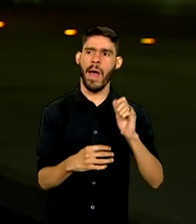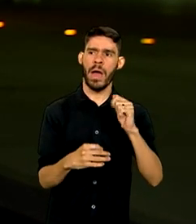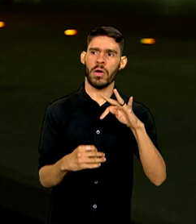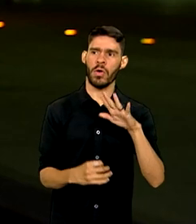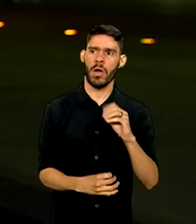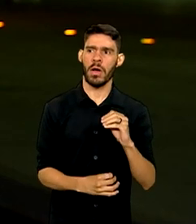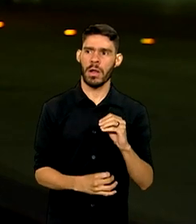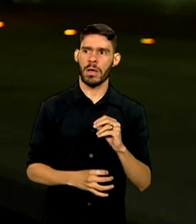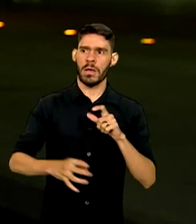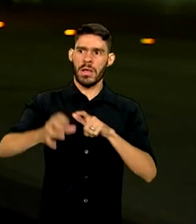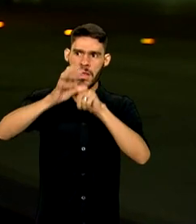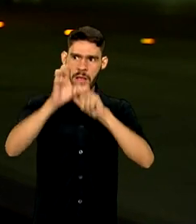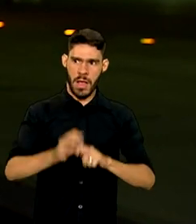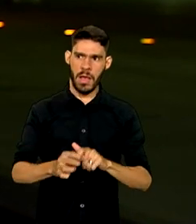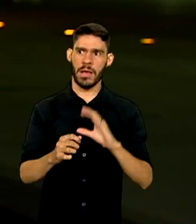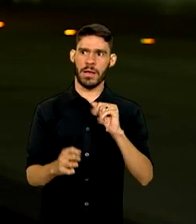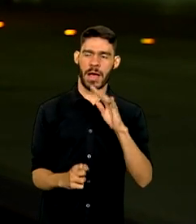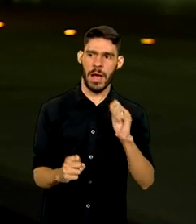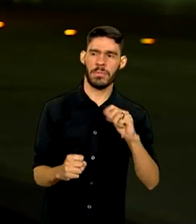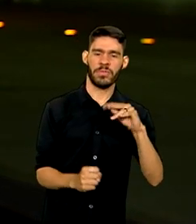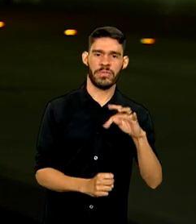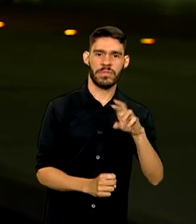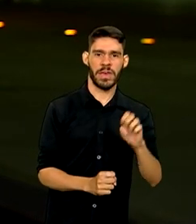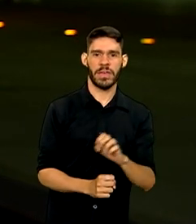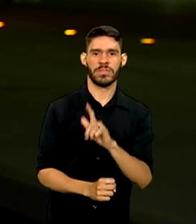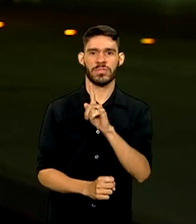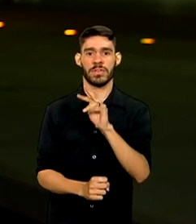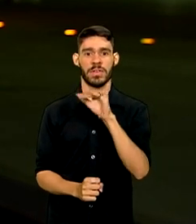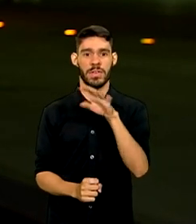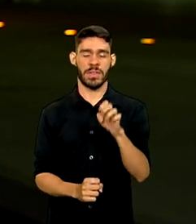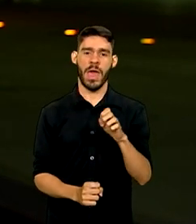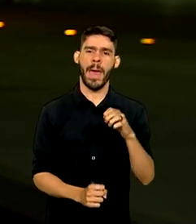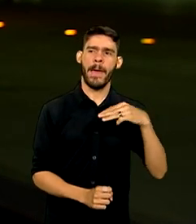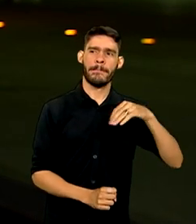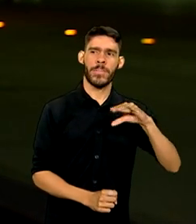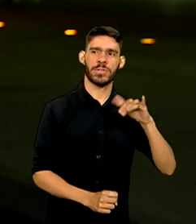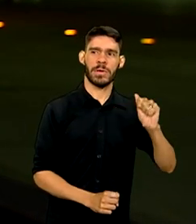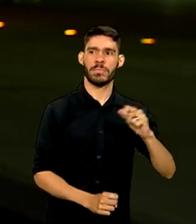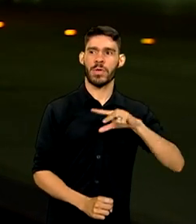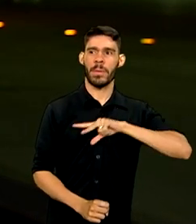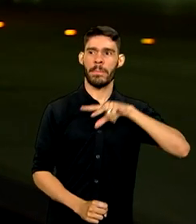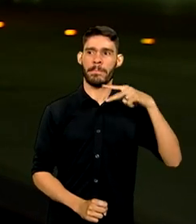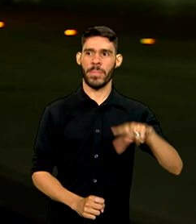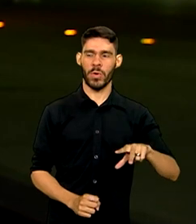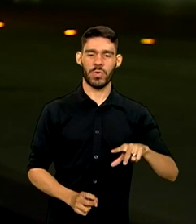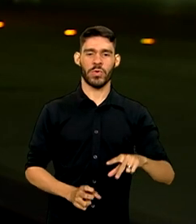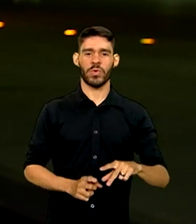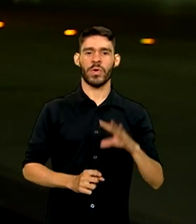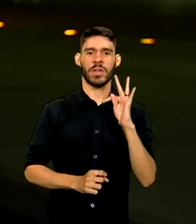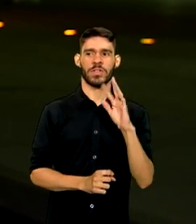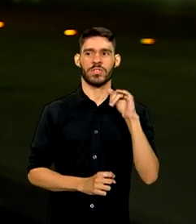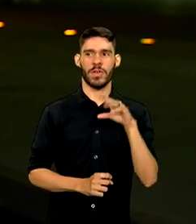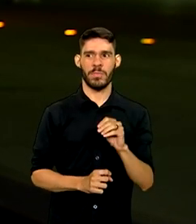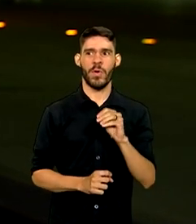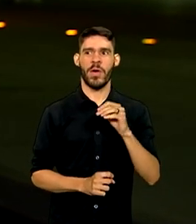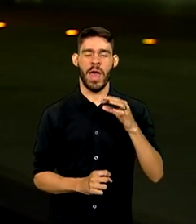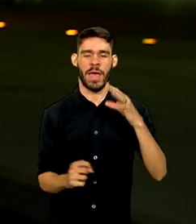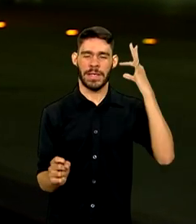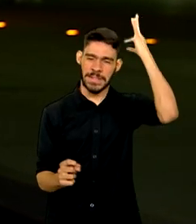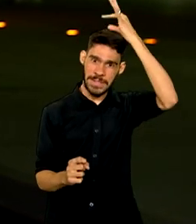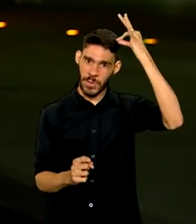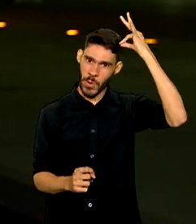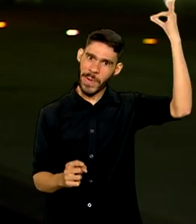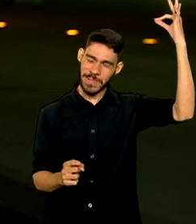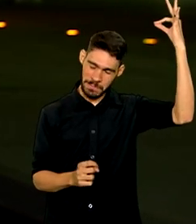Cabo Verde, Guiné-Bissau, Guiné-Equatorial, Moçambique, Portugal, Timor-Leste e São Tomé e